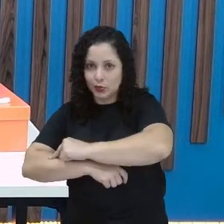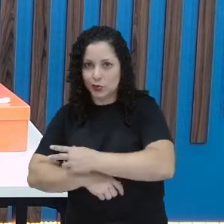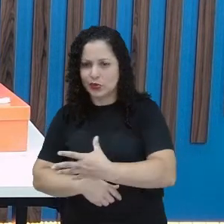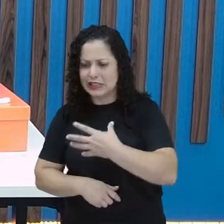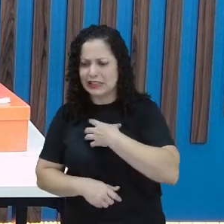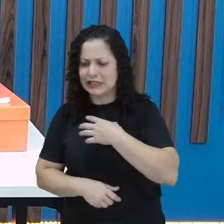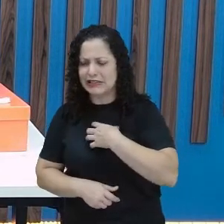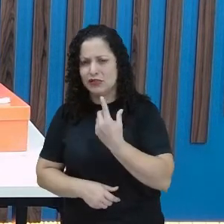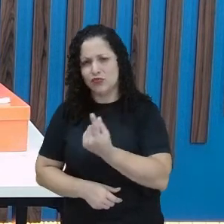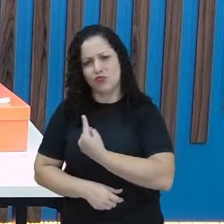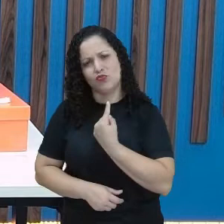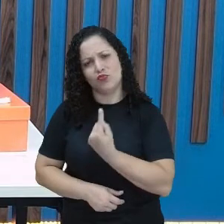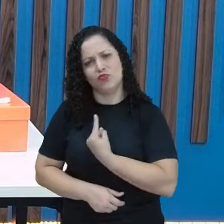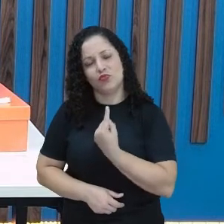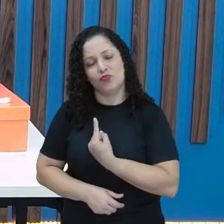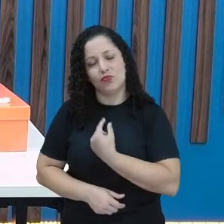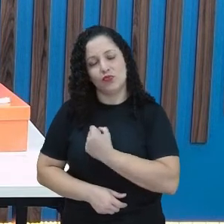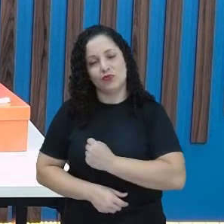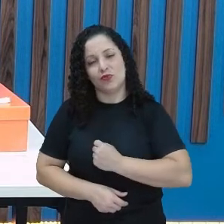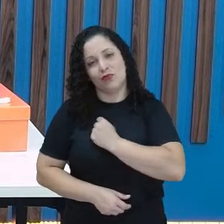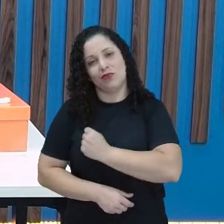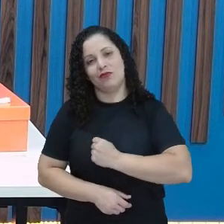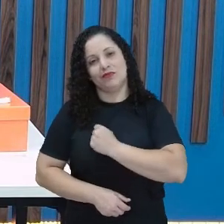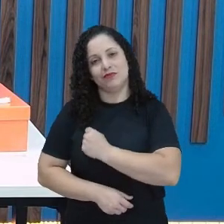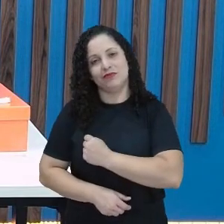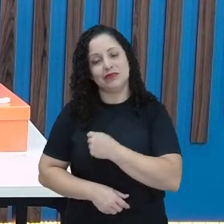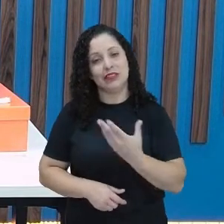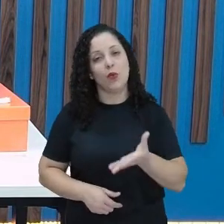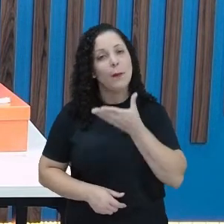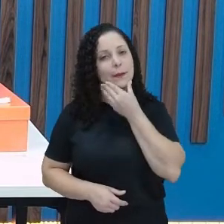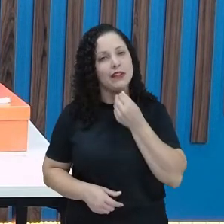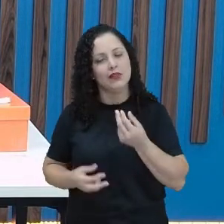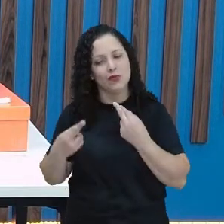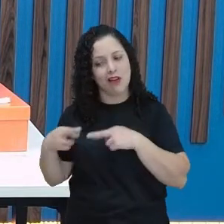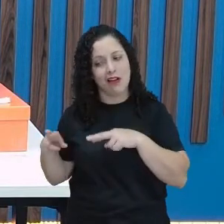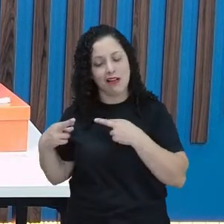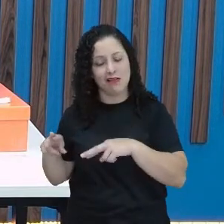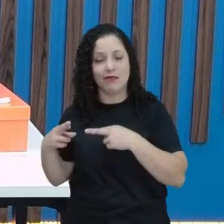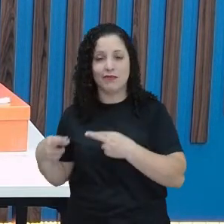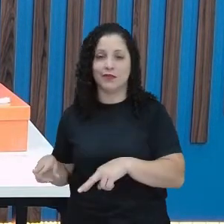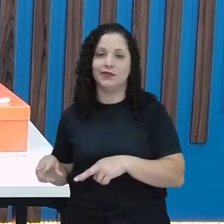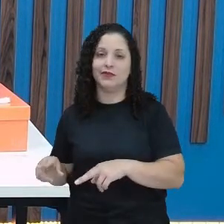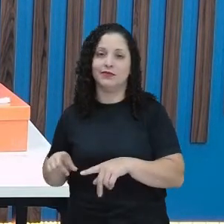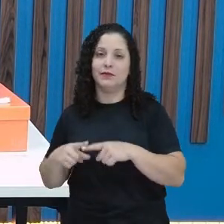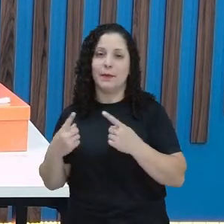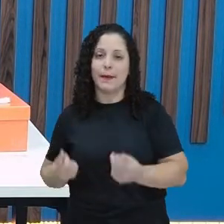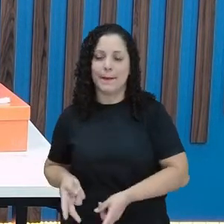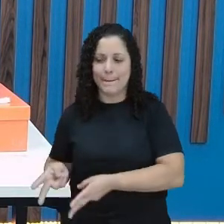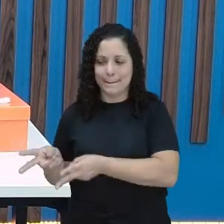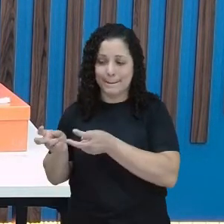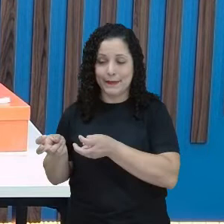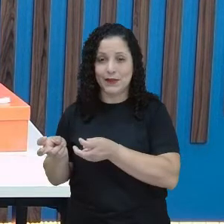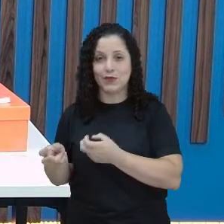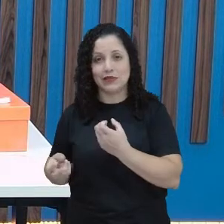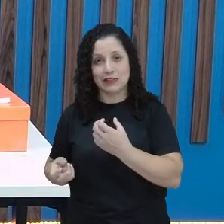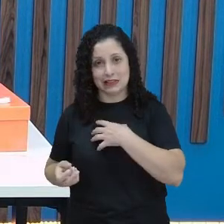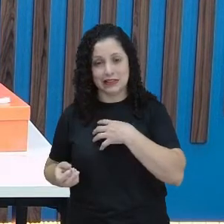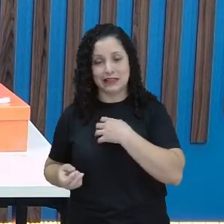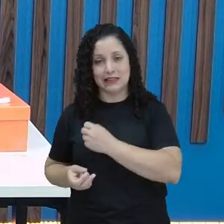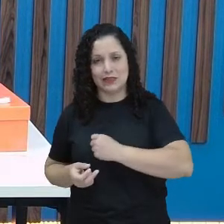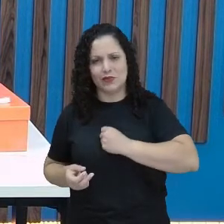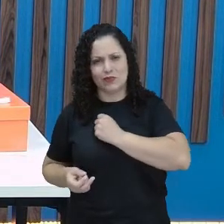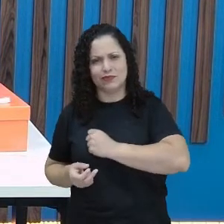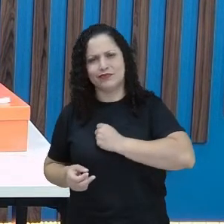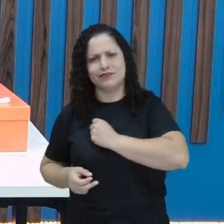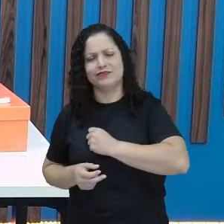E ele reclamava do grilo, mas ele percebeu que o grilo sentia falta dele. Então,